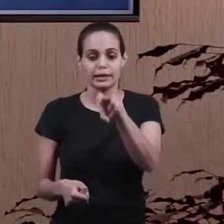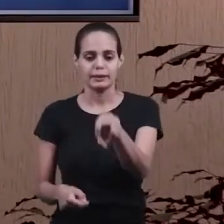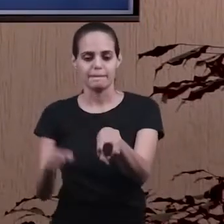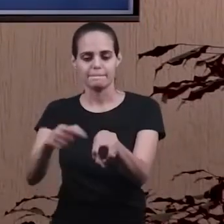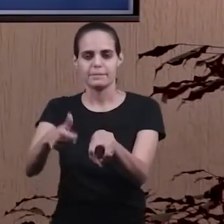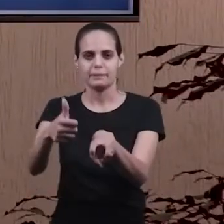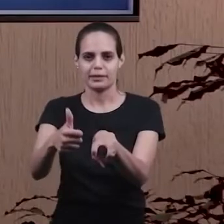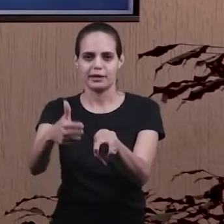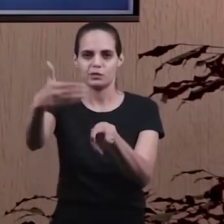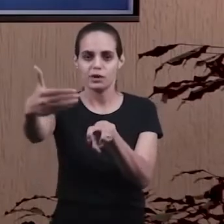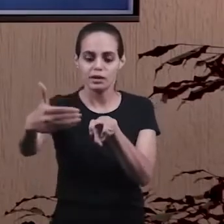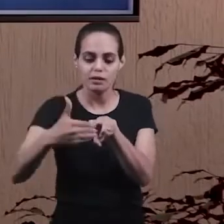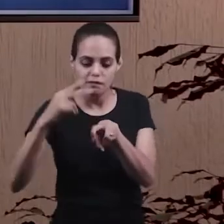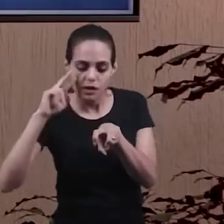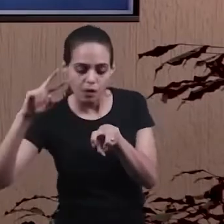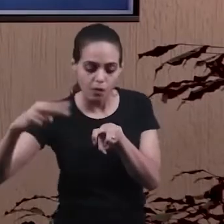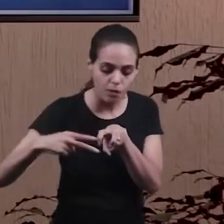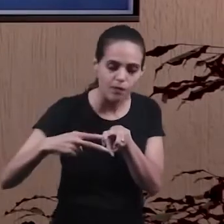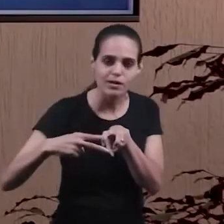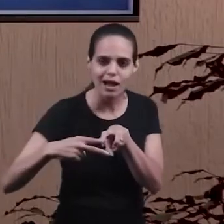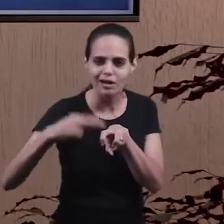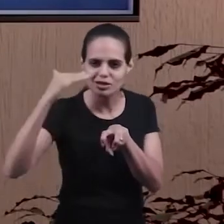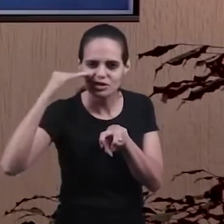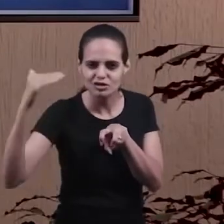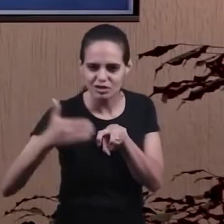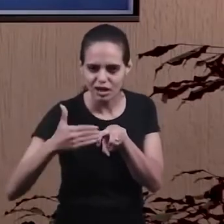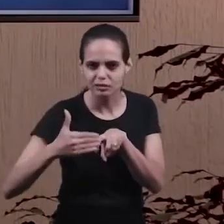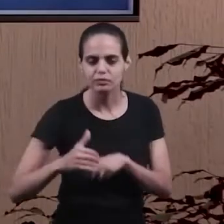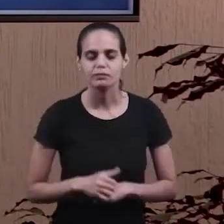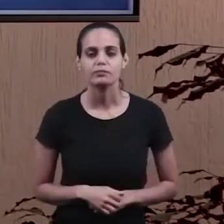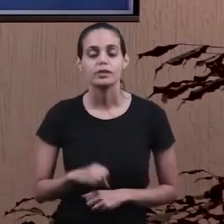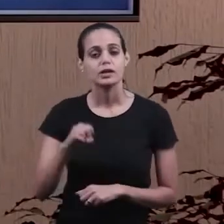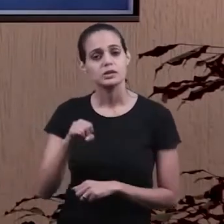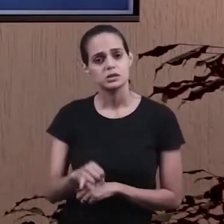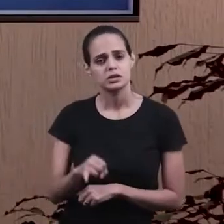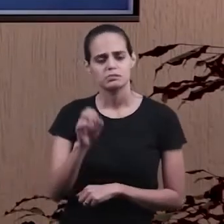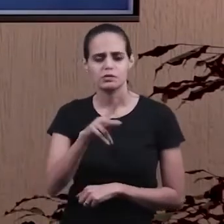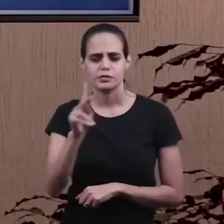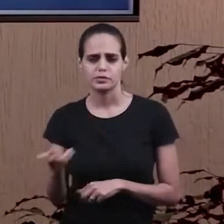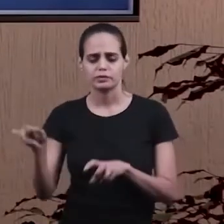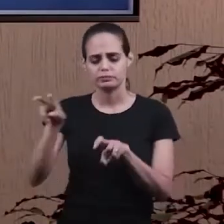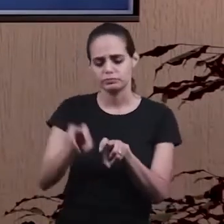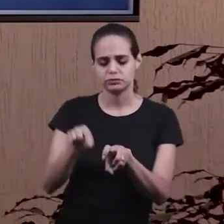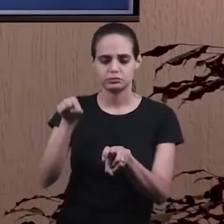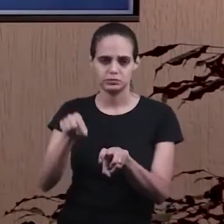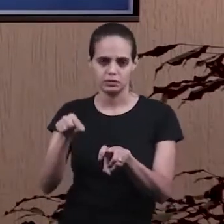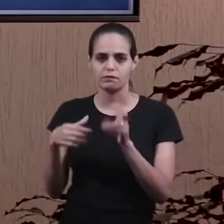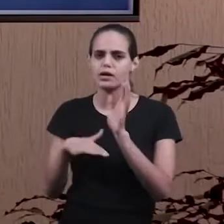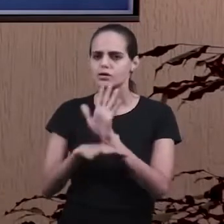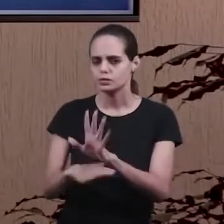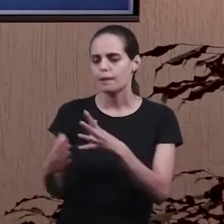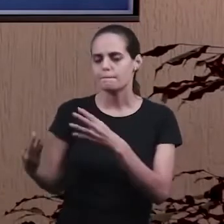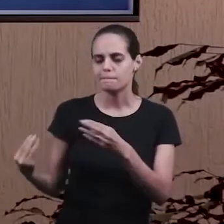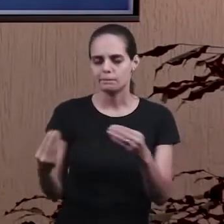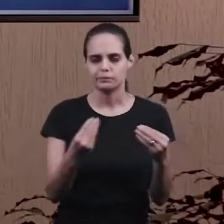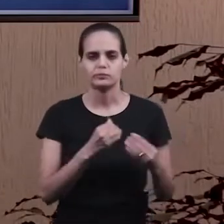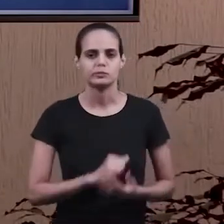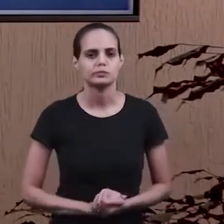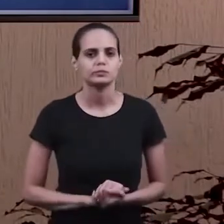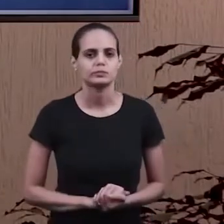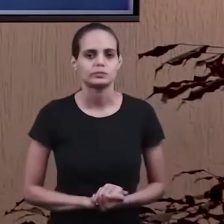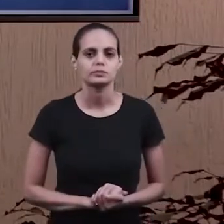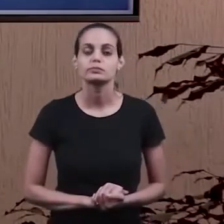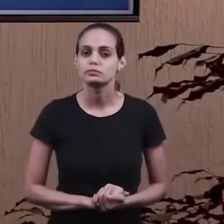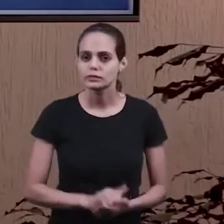mais direto com ele. Se tiver a professora que possa sentar ao lado, também vai ajudar bastante. buscar